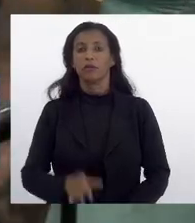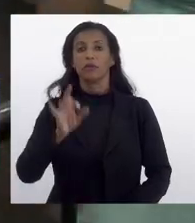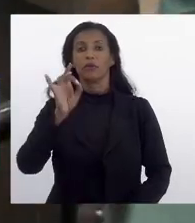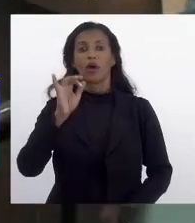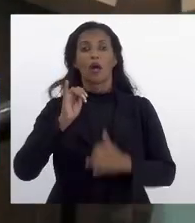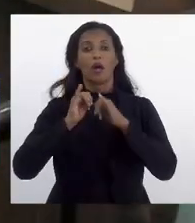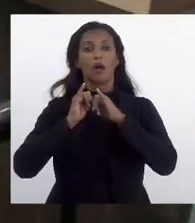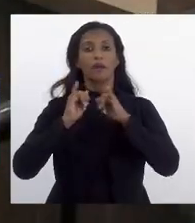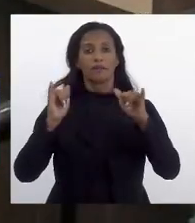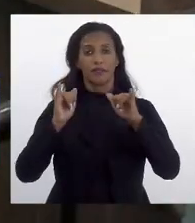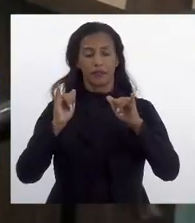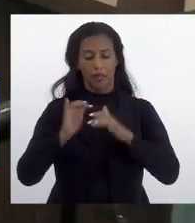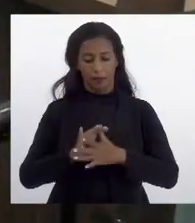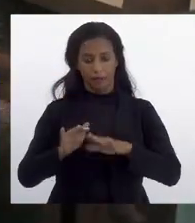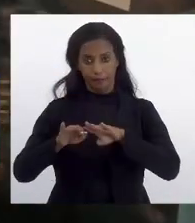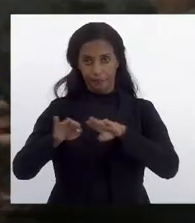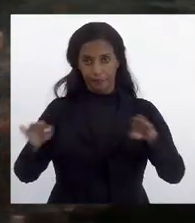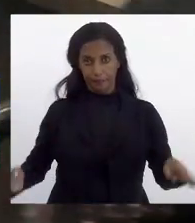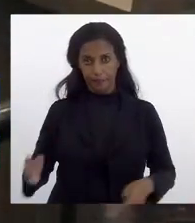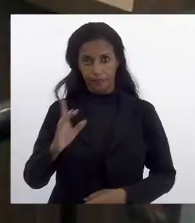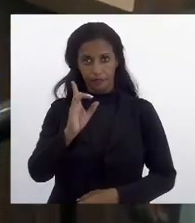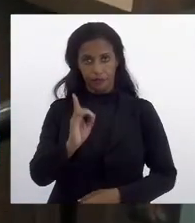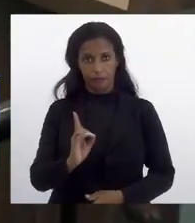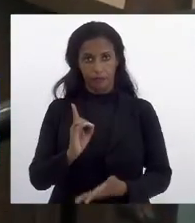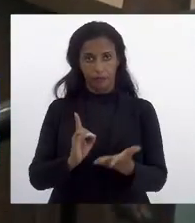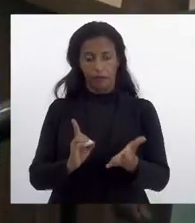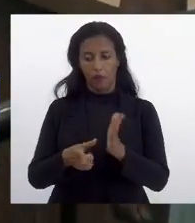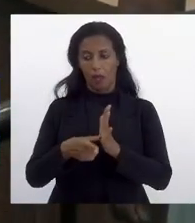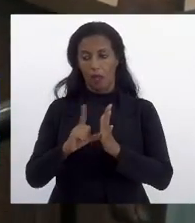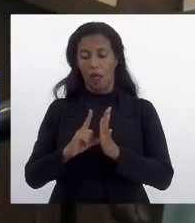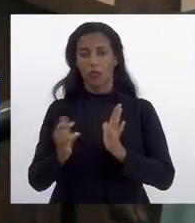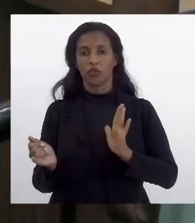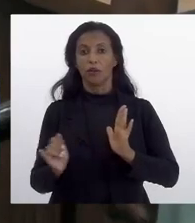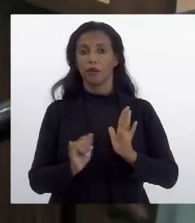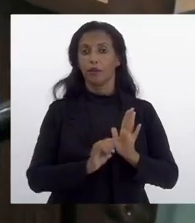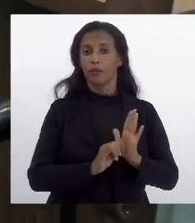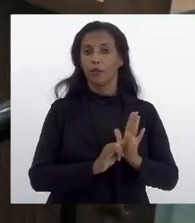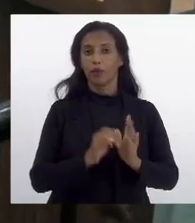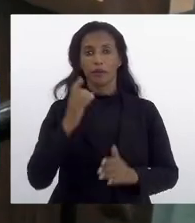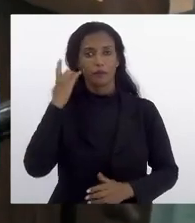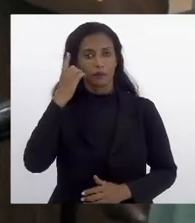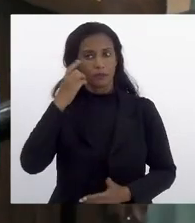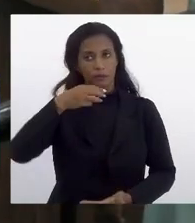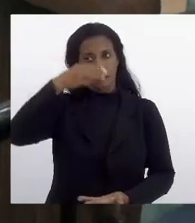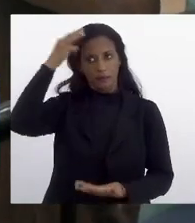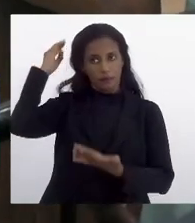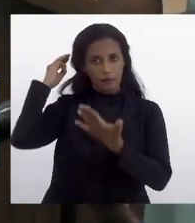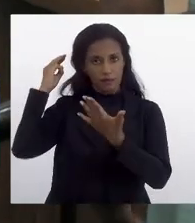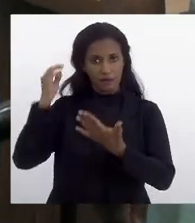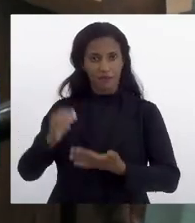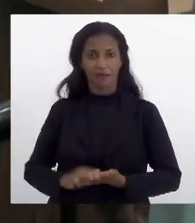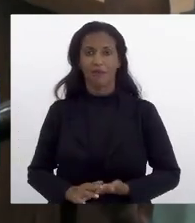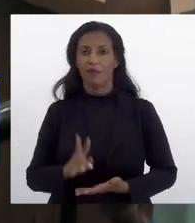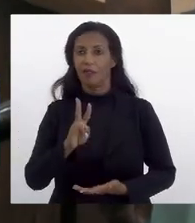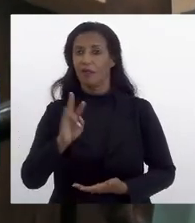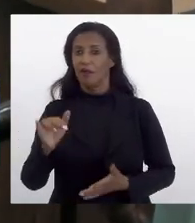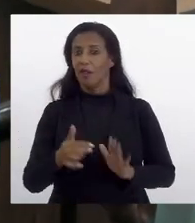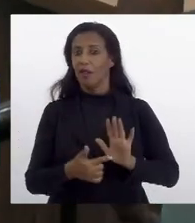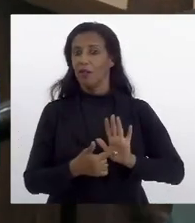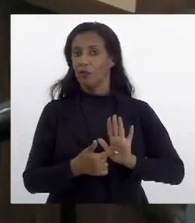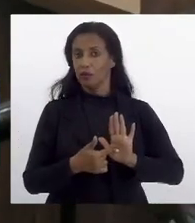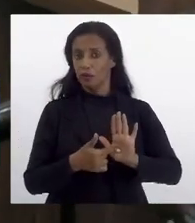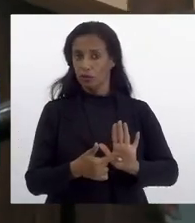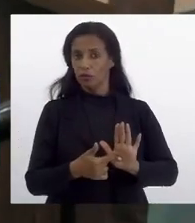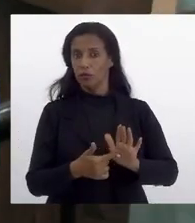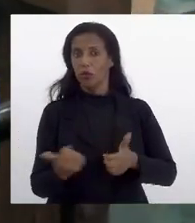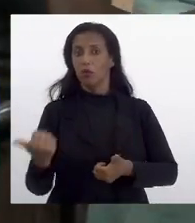que antes de a publicação o deputado Márcio Pacheco vai nos apresentar